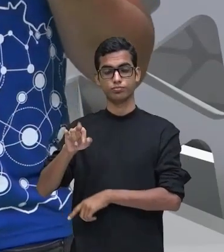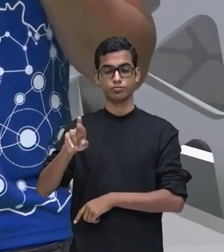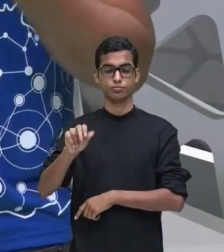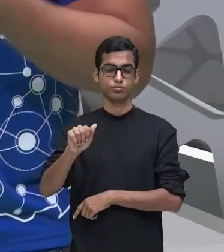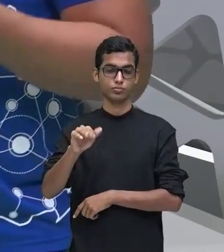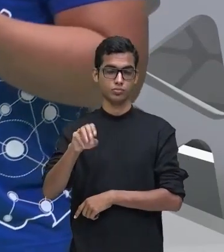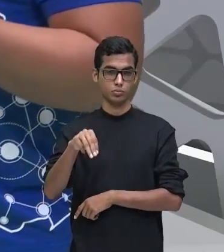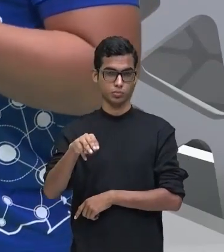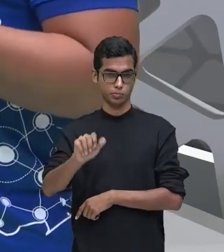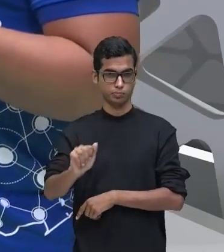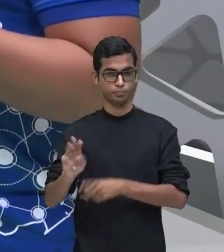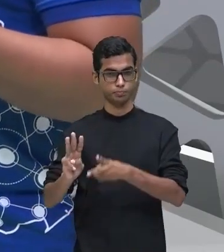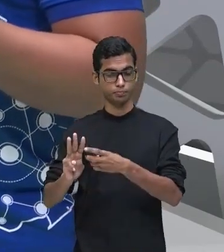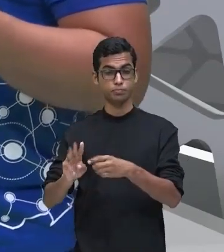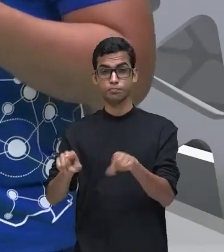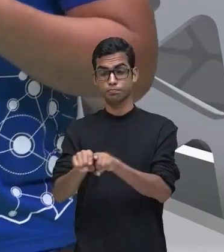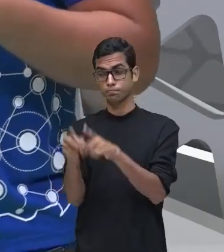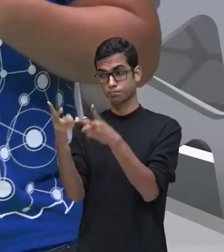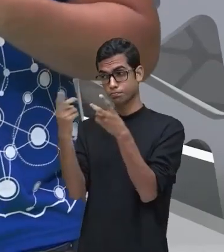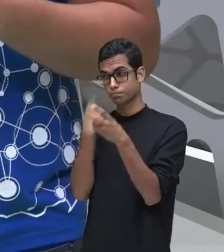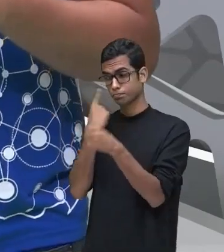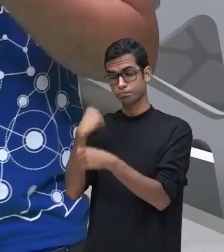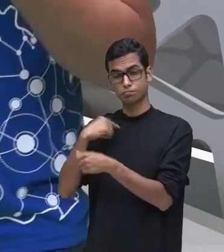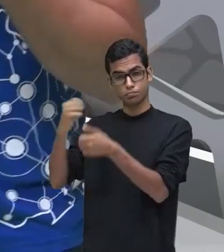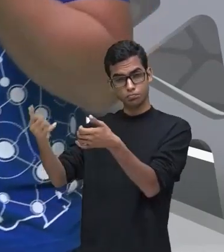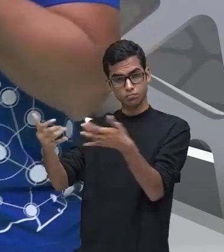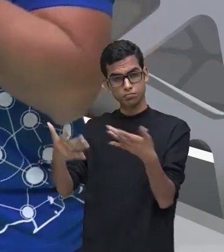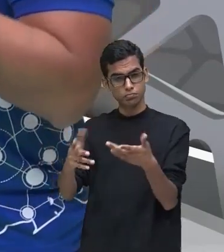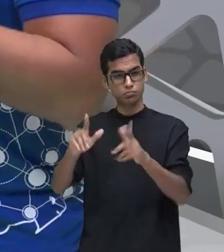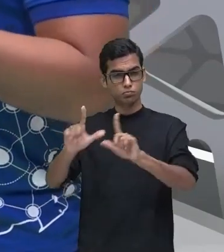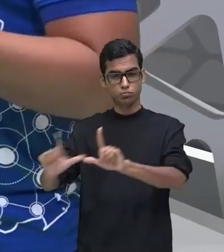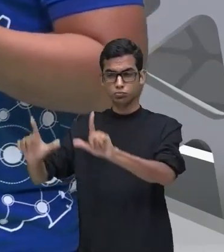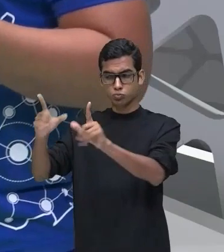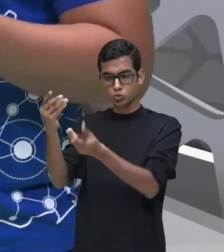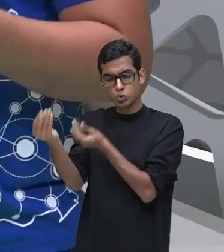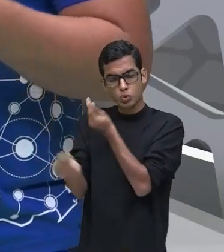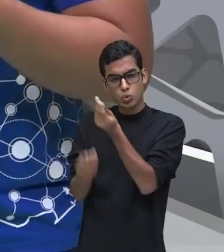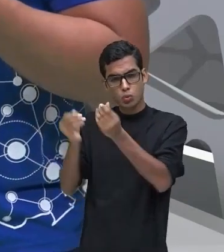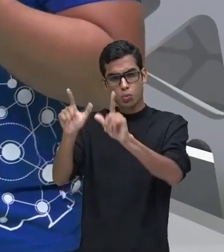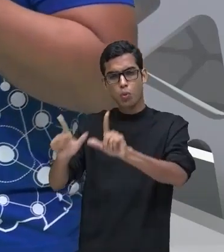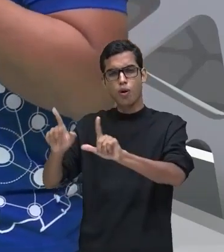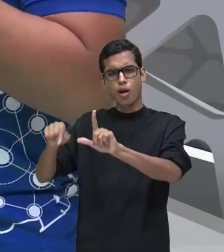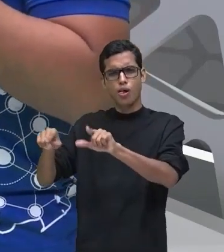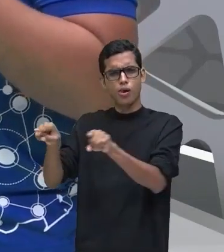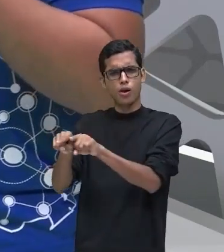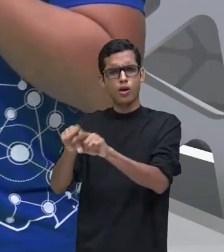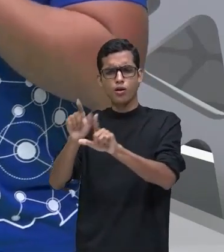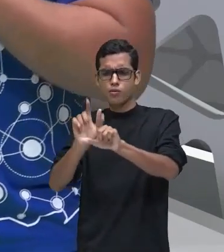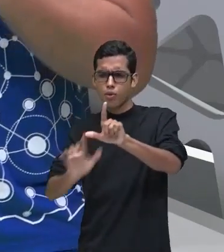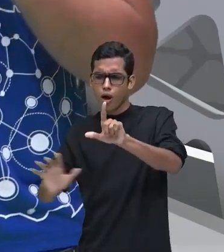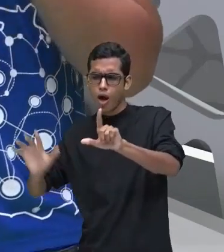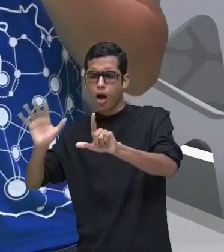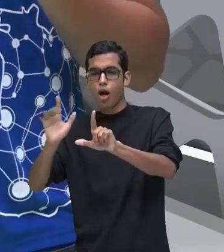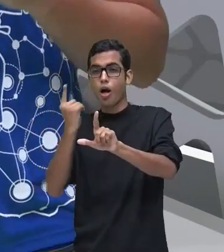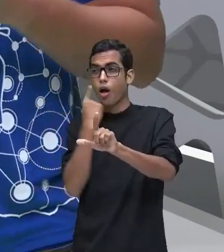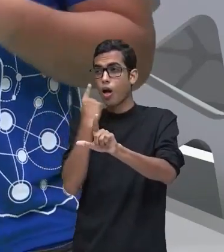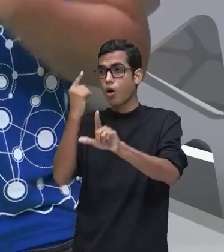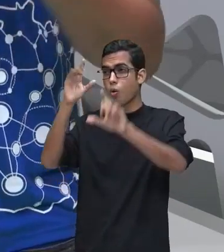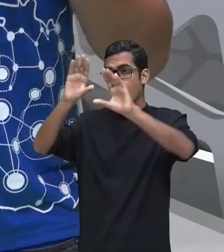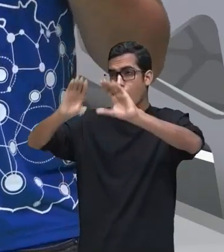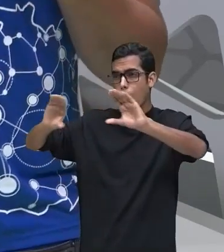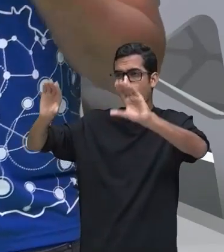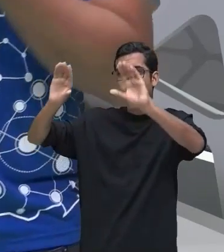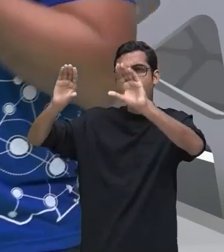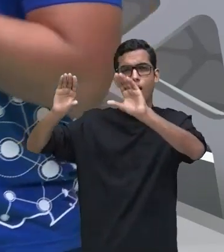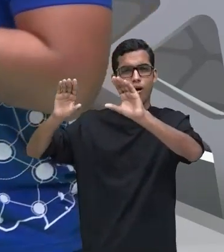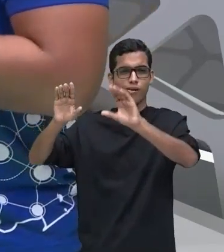E perceba que no momento em que nós vamos falando o que tem no quadro, como o quadro é, como é a paisagem, como o céu se encontra,